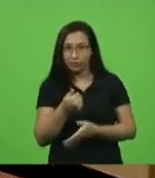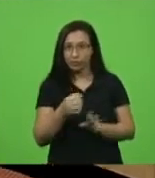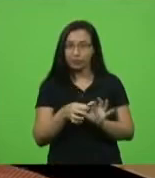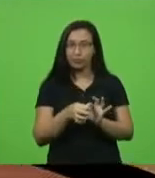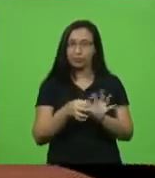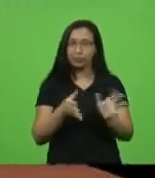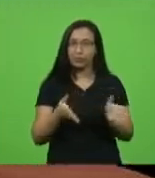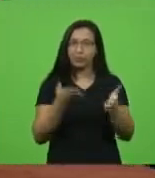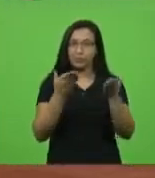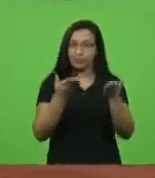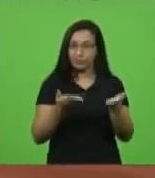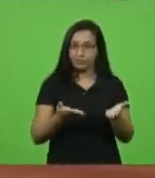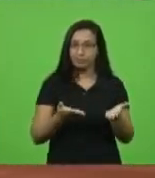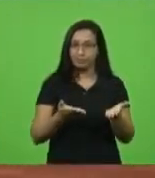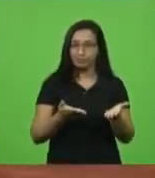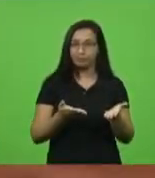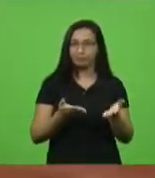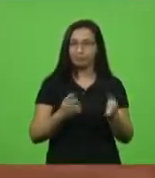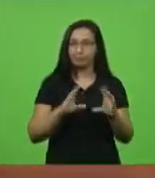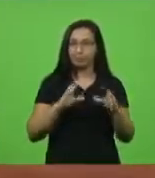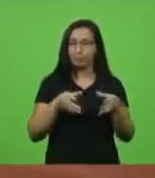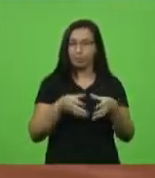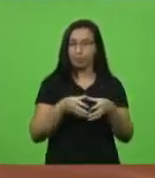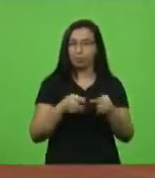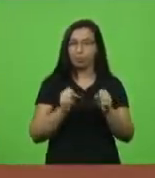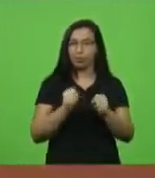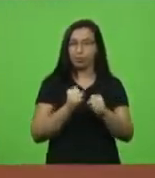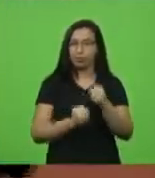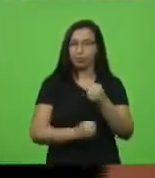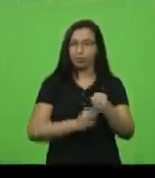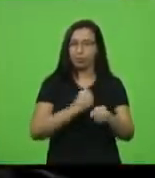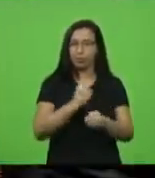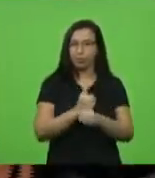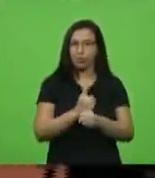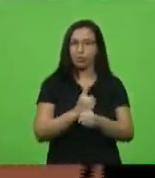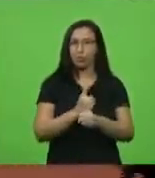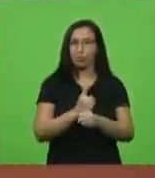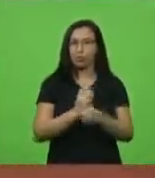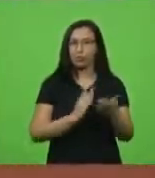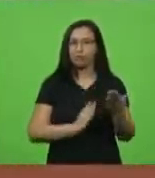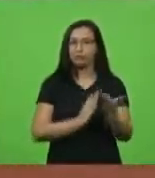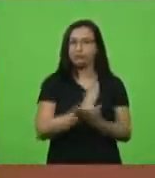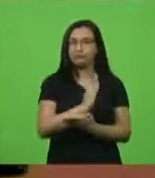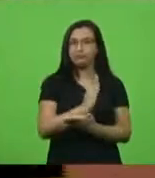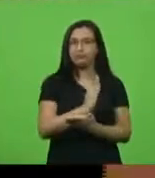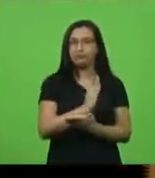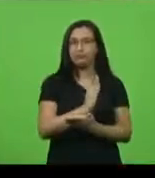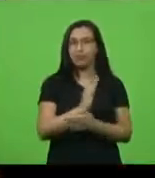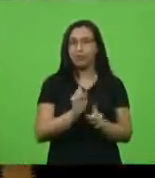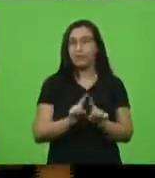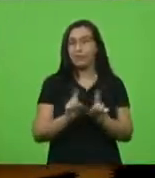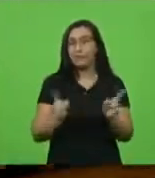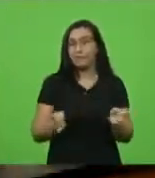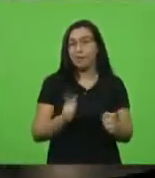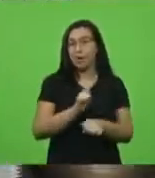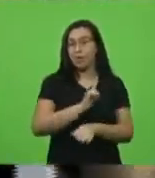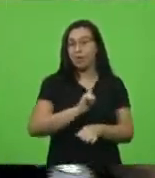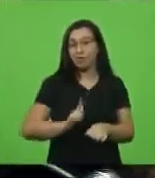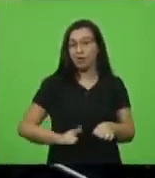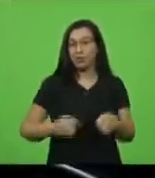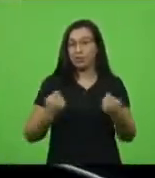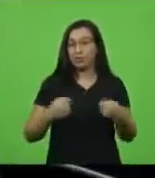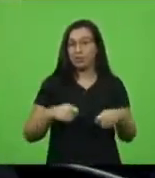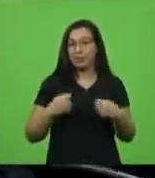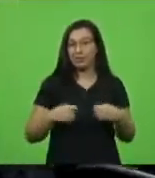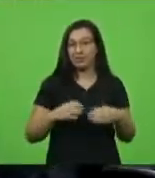mecenato. Já está aí há um ano com a lei aprovada, mas o governo ainda precisa complementar